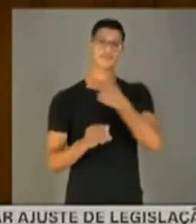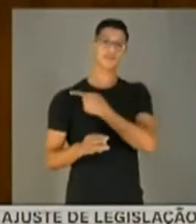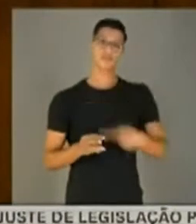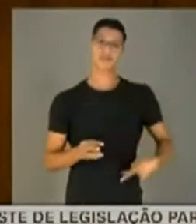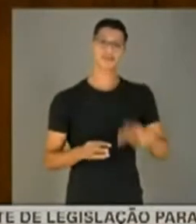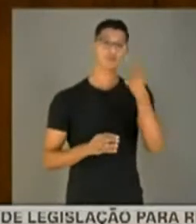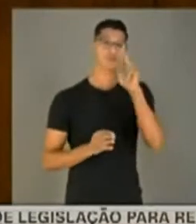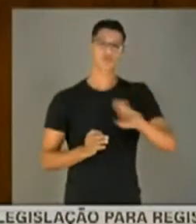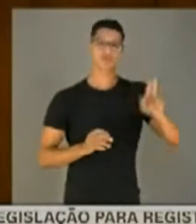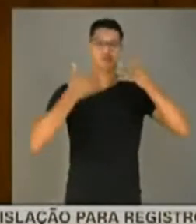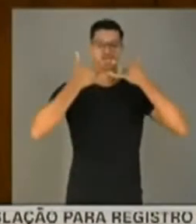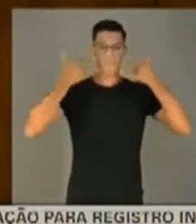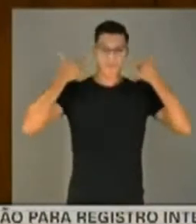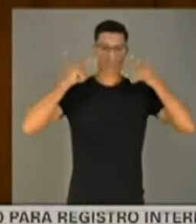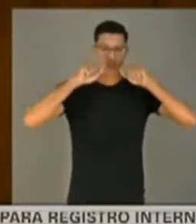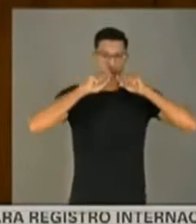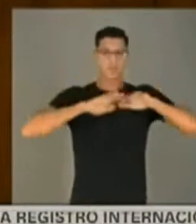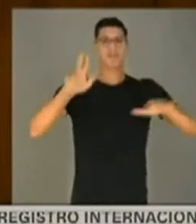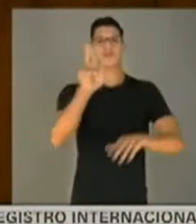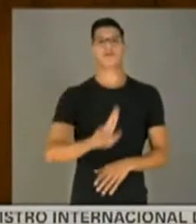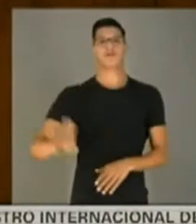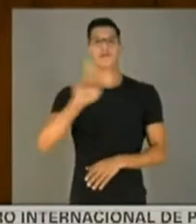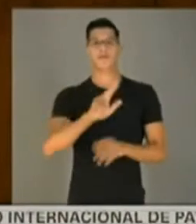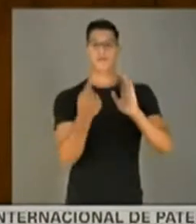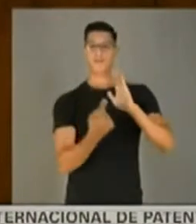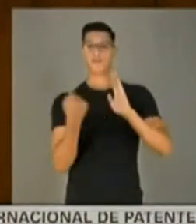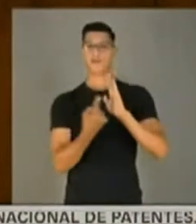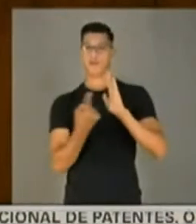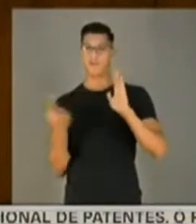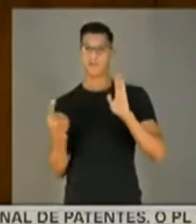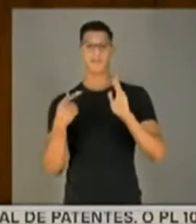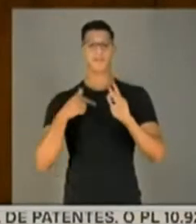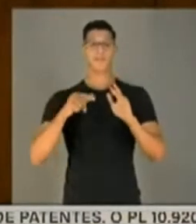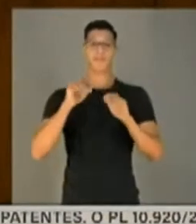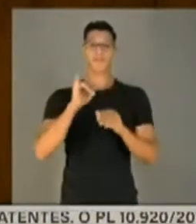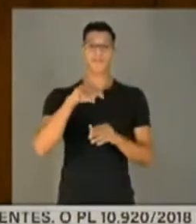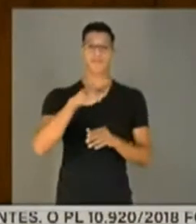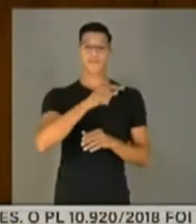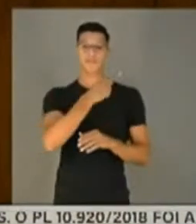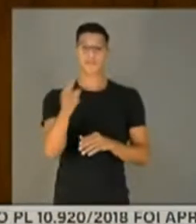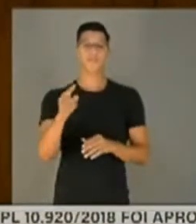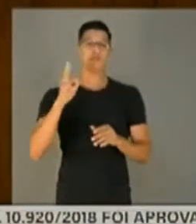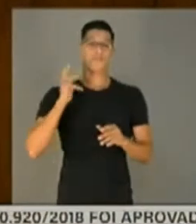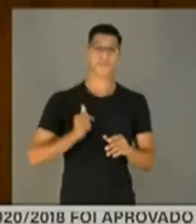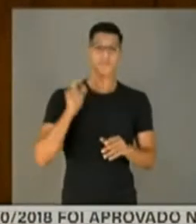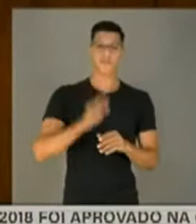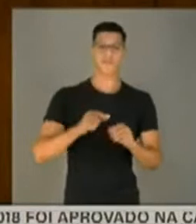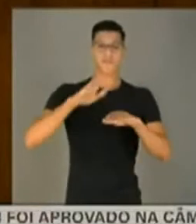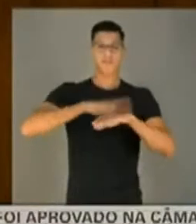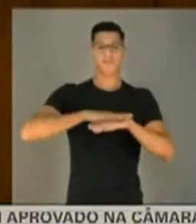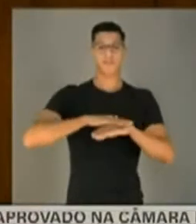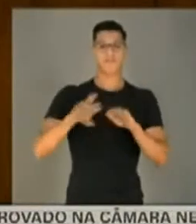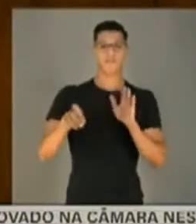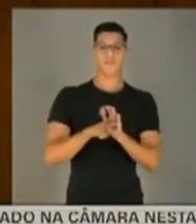não utiliza máscara e difunde a não utilização do distanciamento social, isso é infração sanitária, é uma medida de